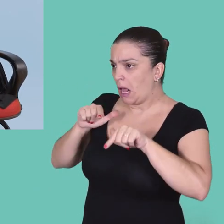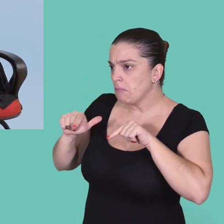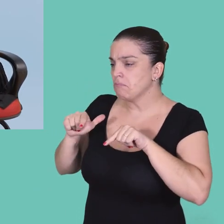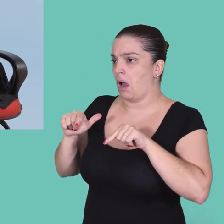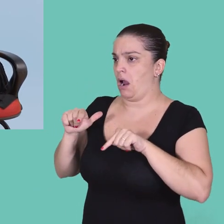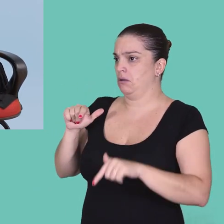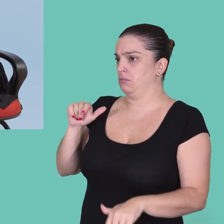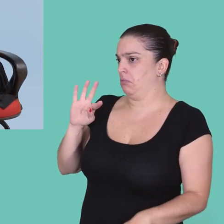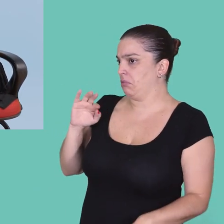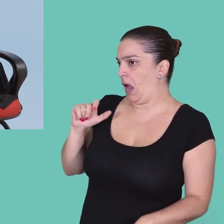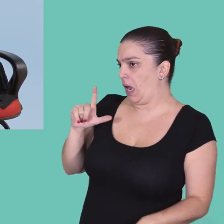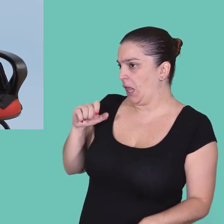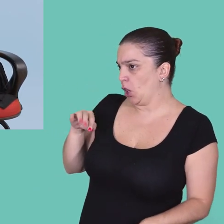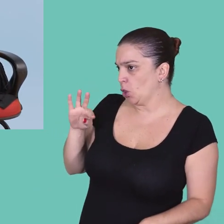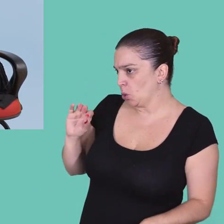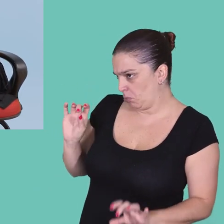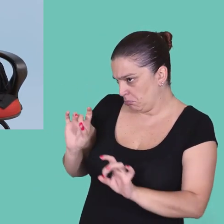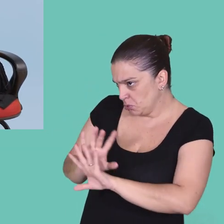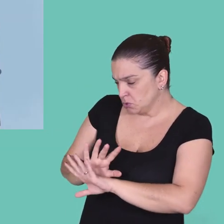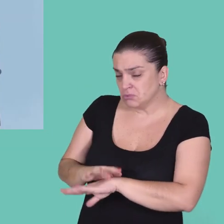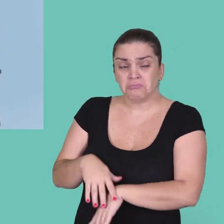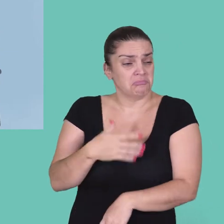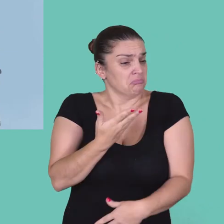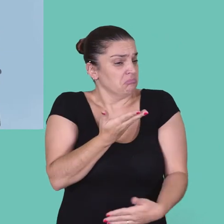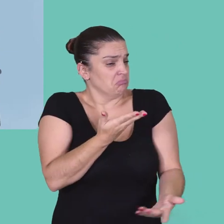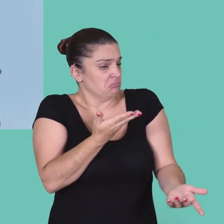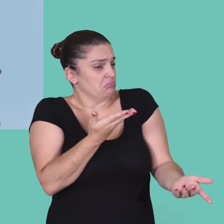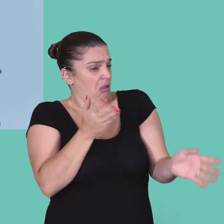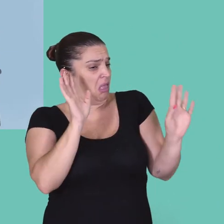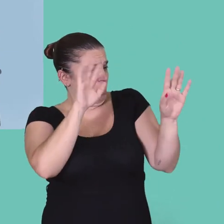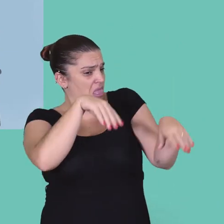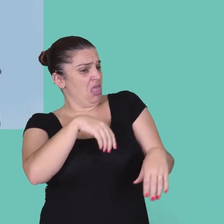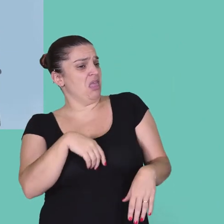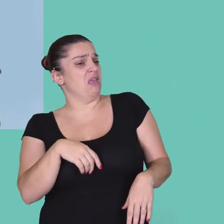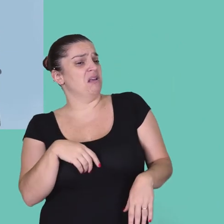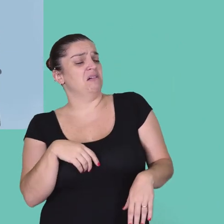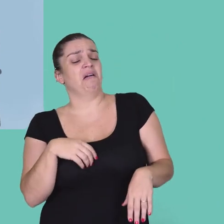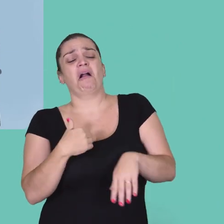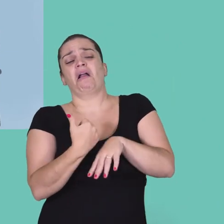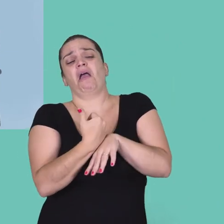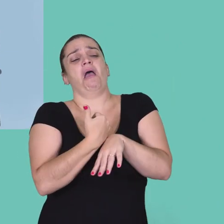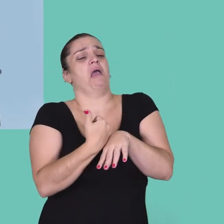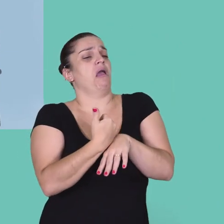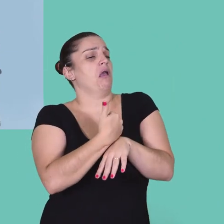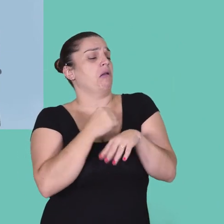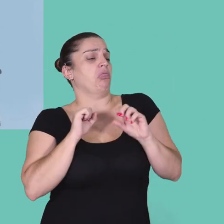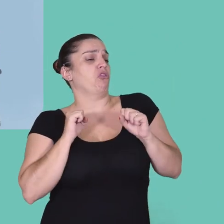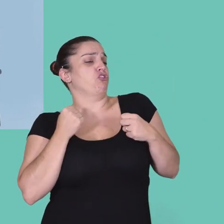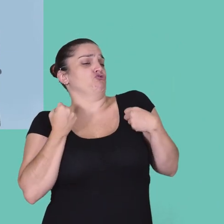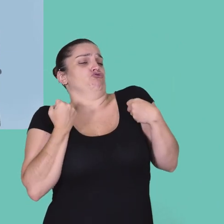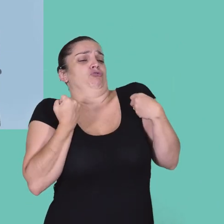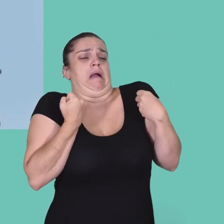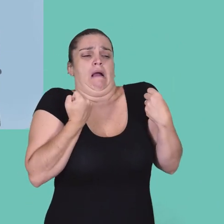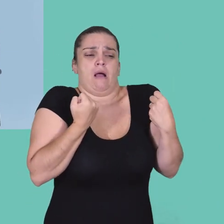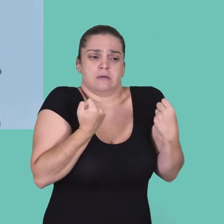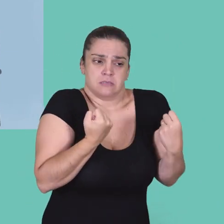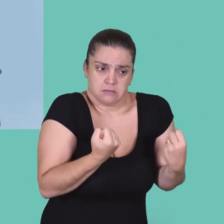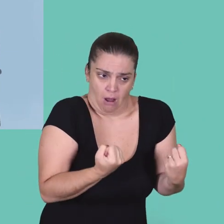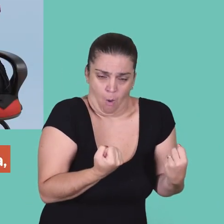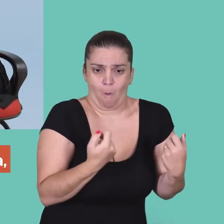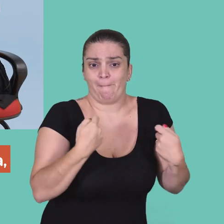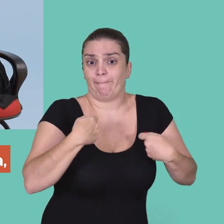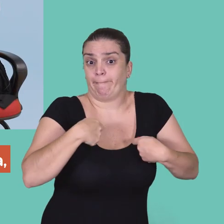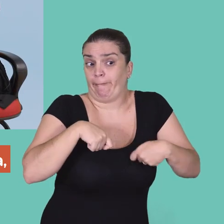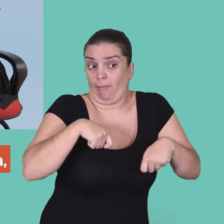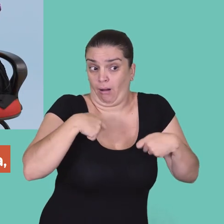talento e trabalho e tudo está resolvido? Obviamente. É uma carreira que requer muita dedicação.